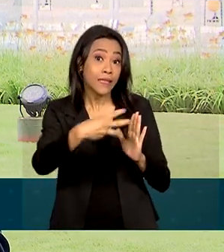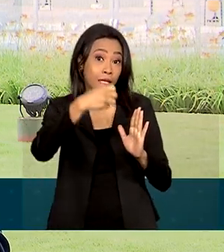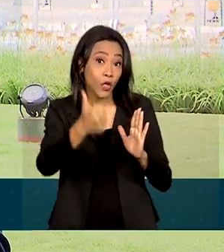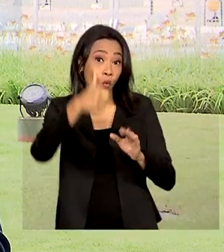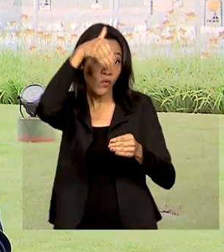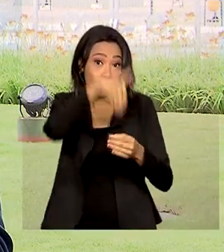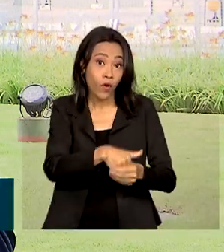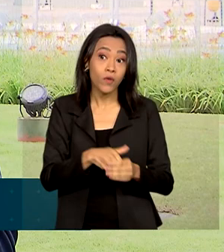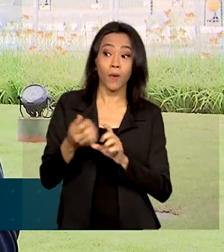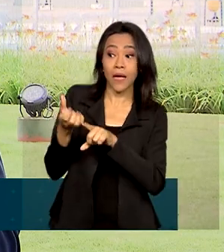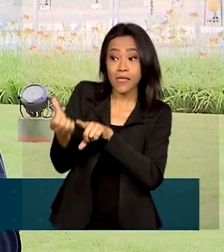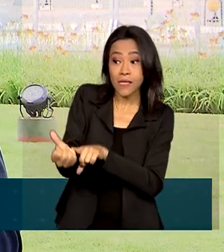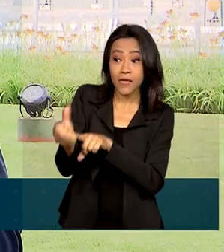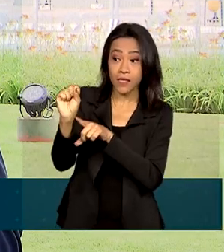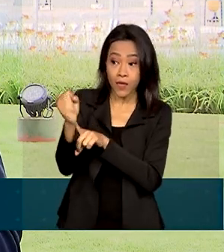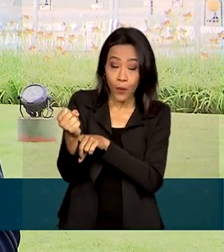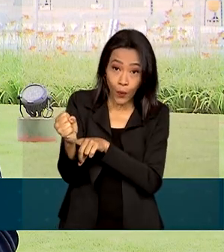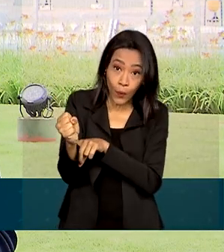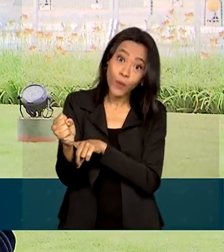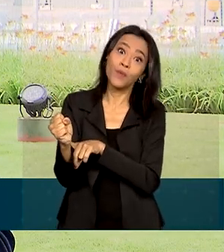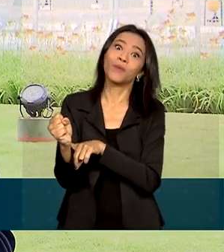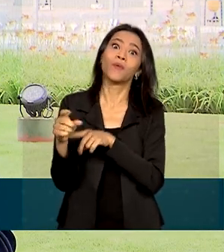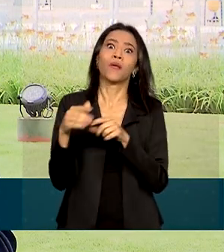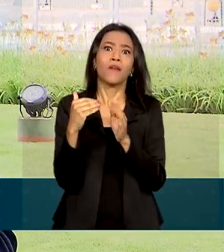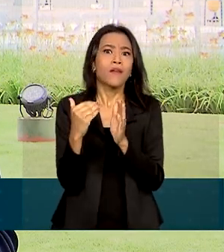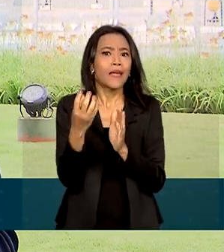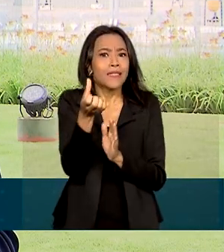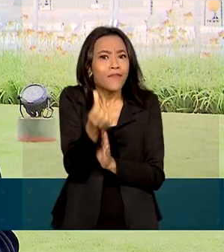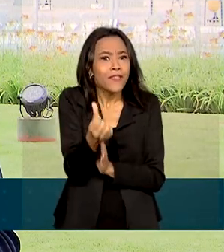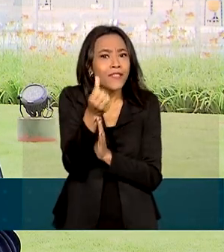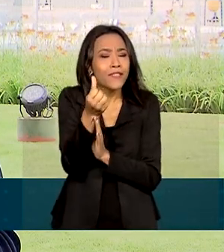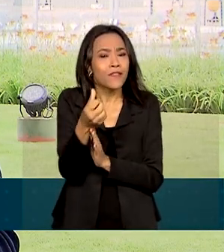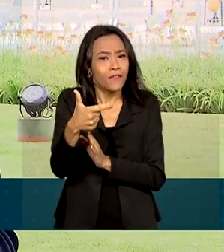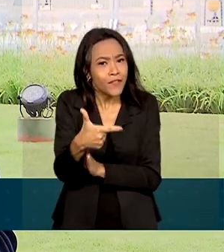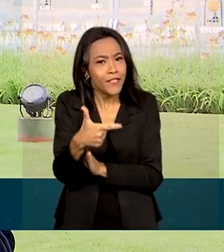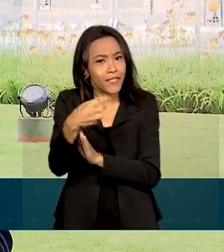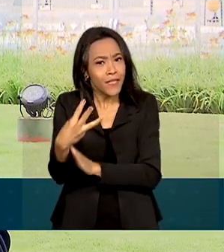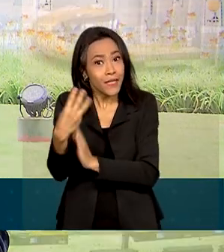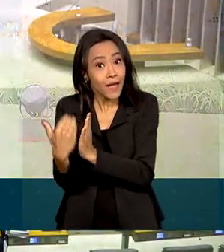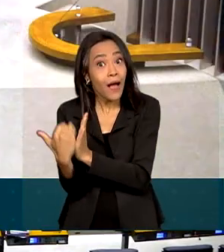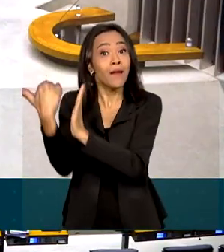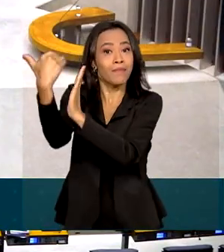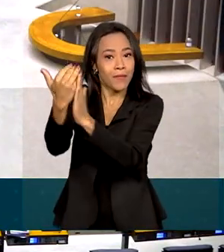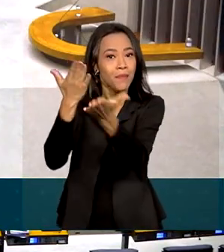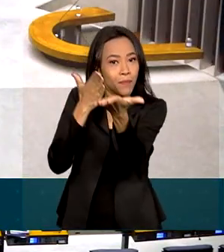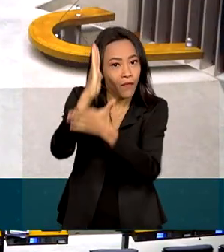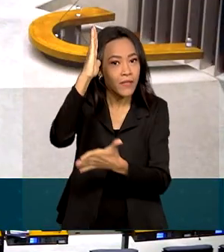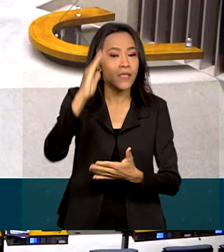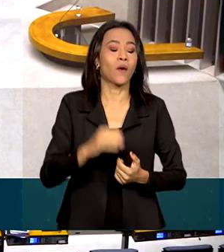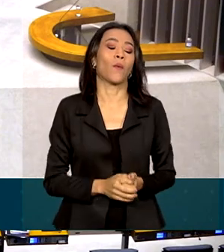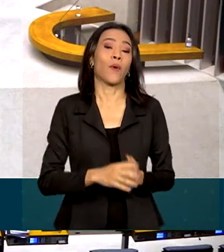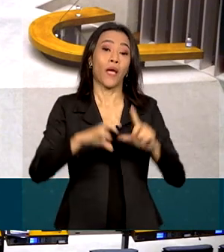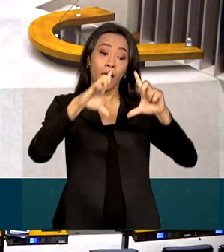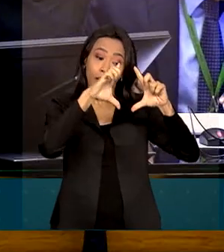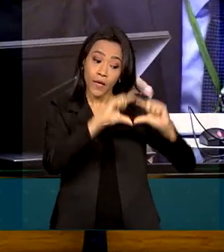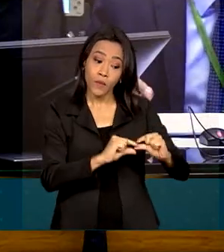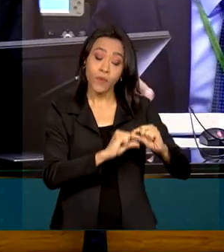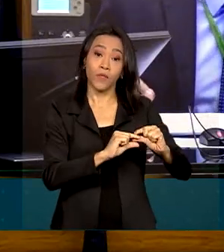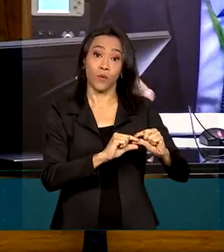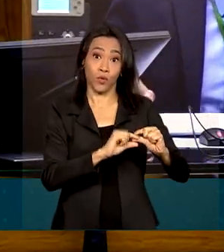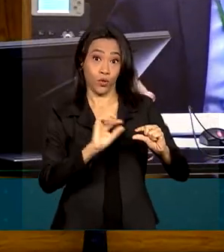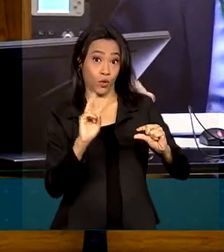168, 23 a mais do que o mínimo necessário para a aprovação. Os deputados reduziram de 2 para 1